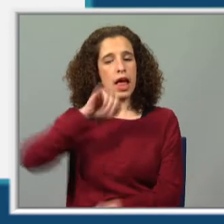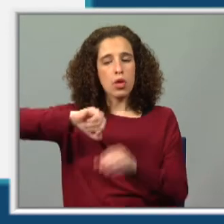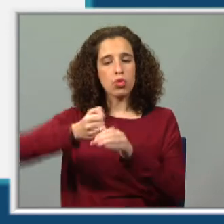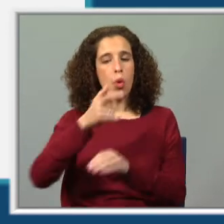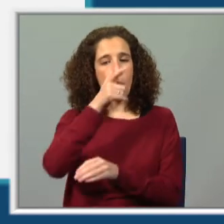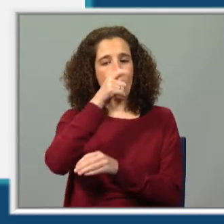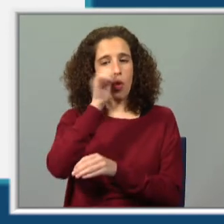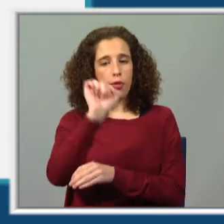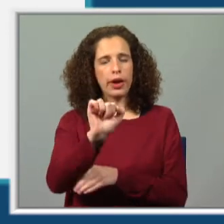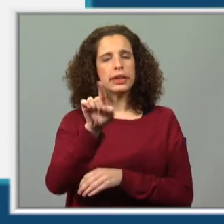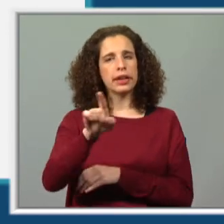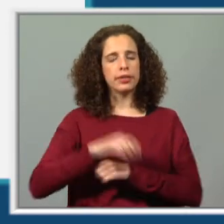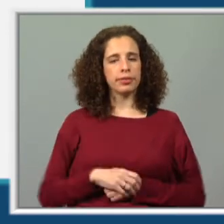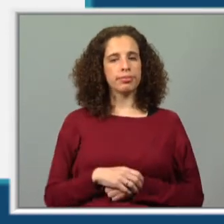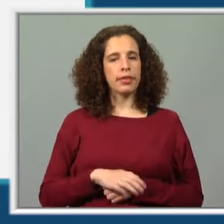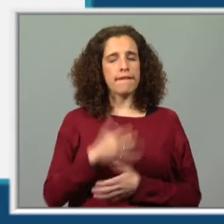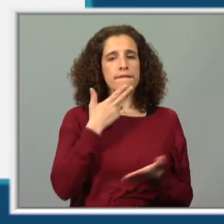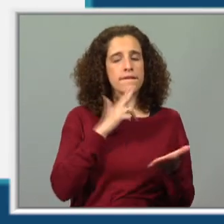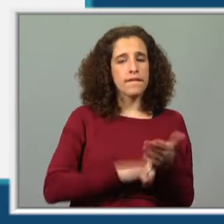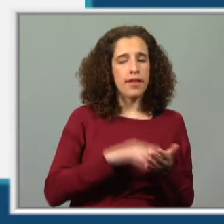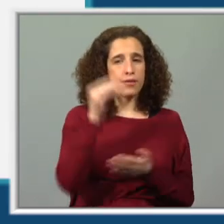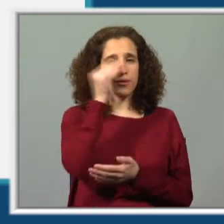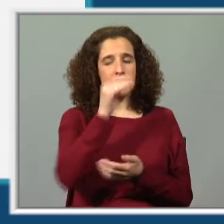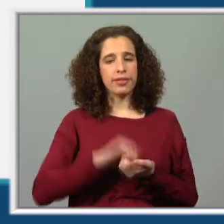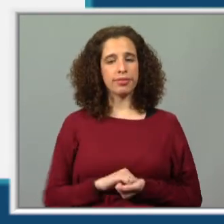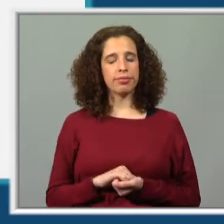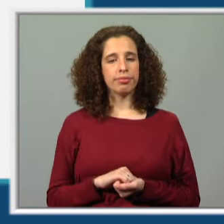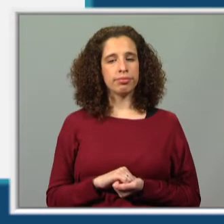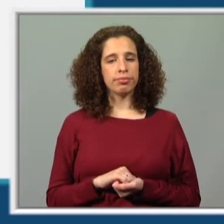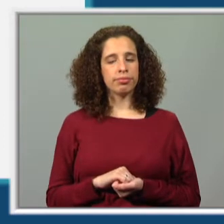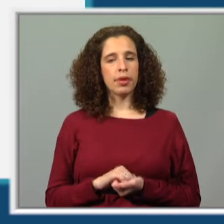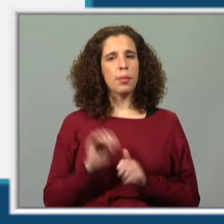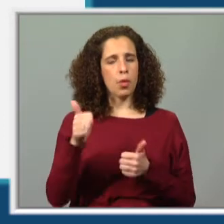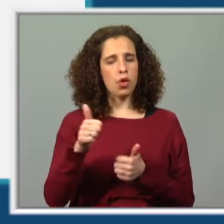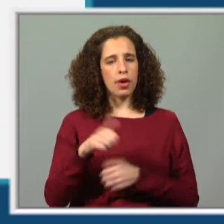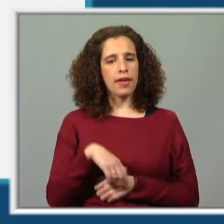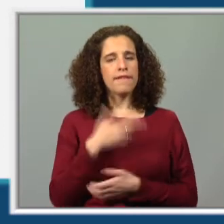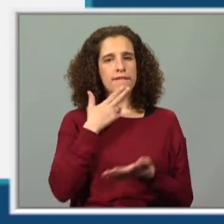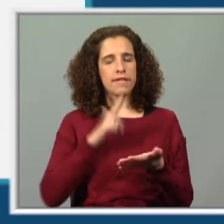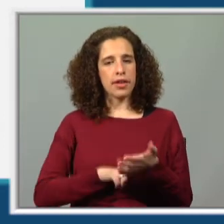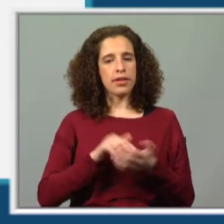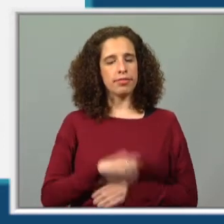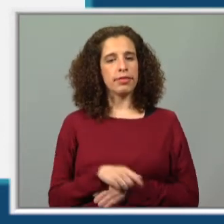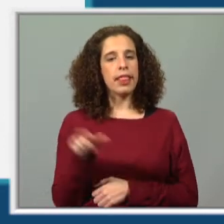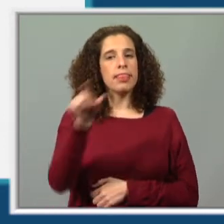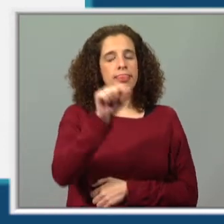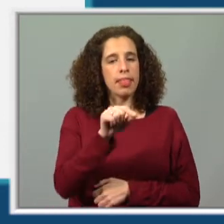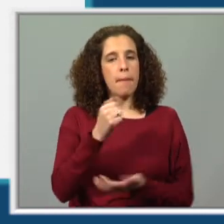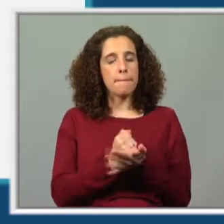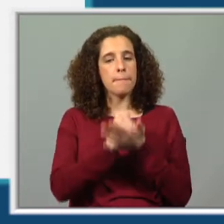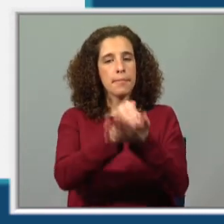formigueiro. E esta? Será verdadeira ou falsa? É boa. É verdadeira. Elas também